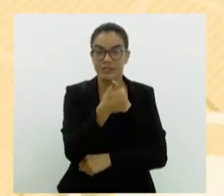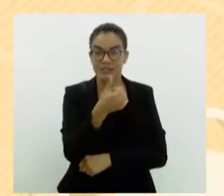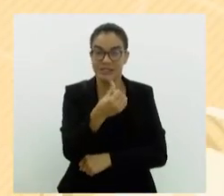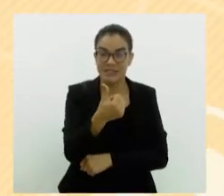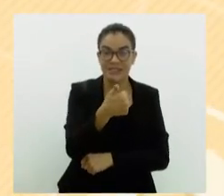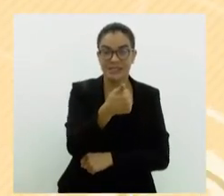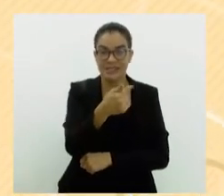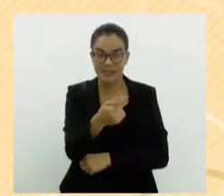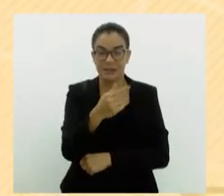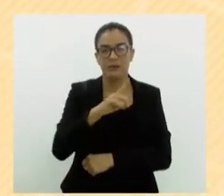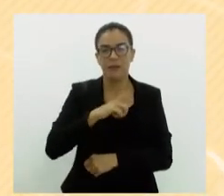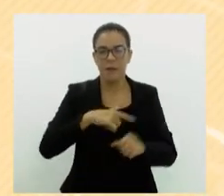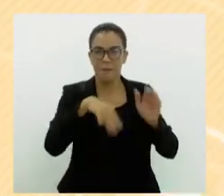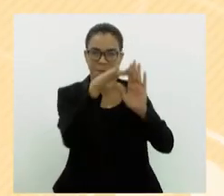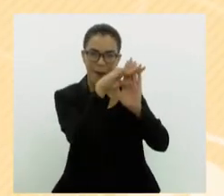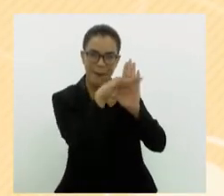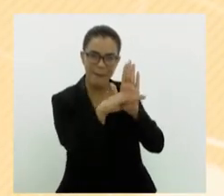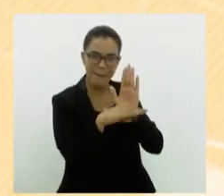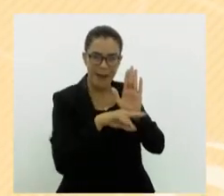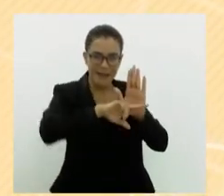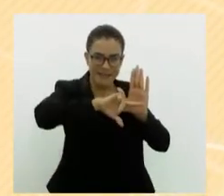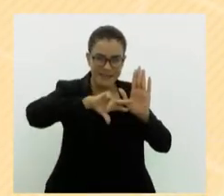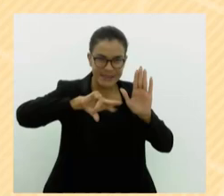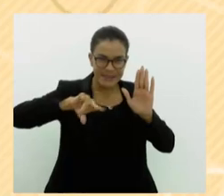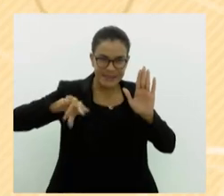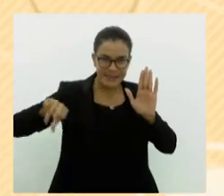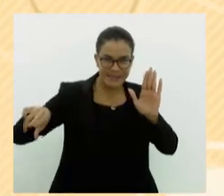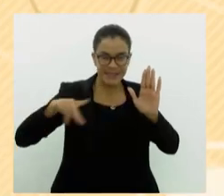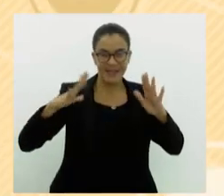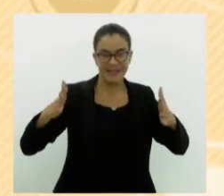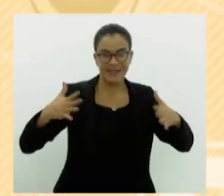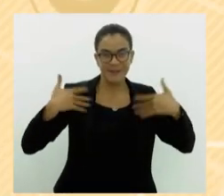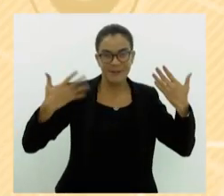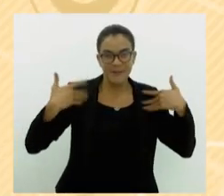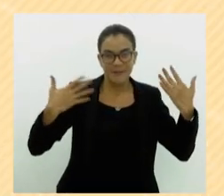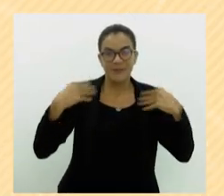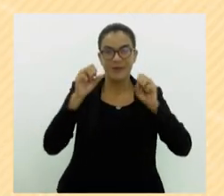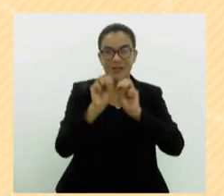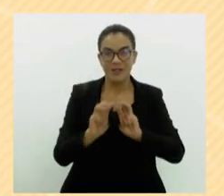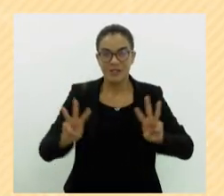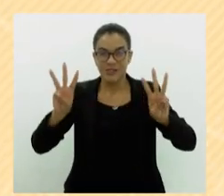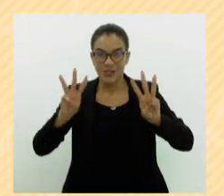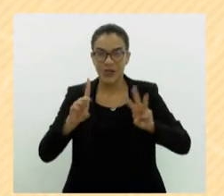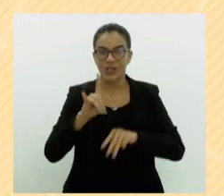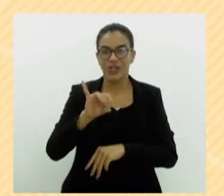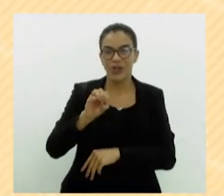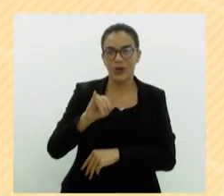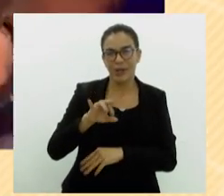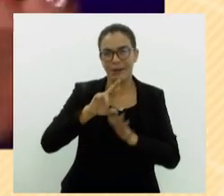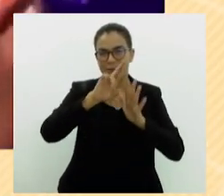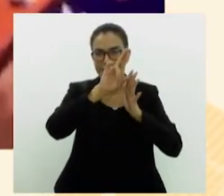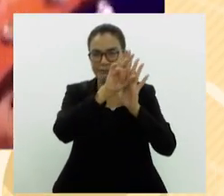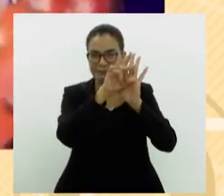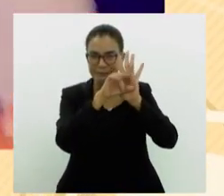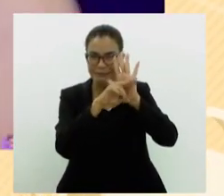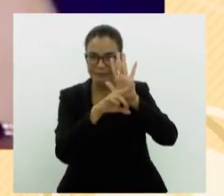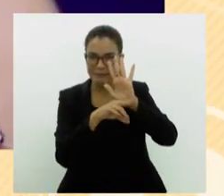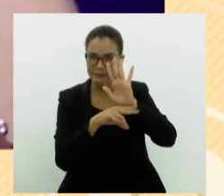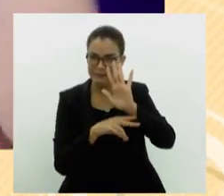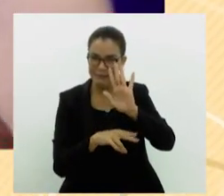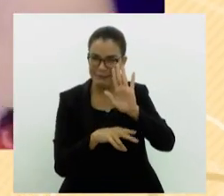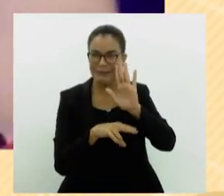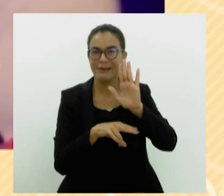17, a programação conta com diversas atividades recreativas, show dos cantores Joguinhos, Jorge Guilherme, os 220